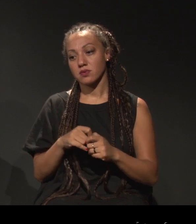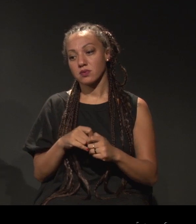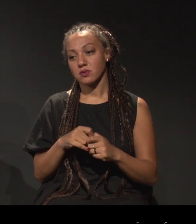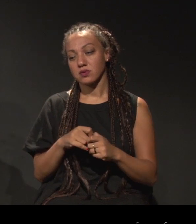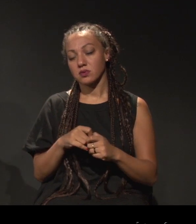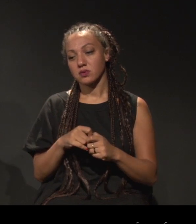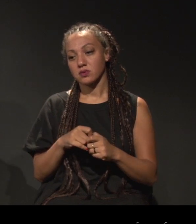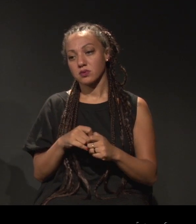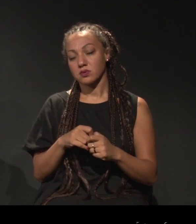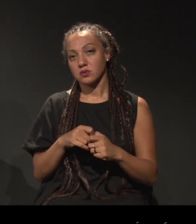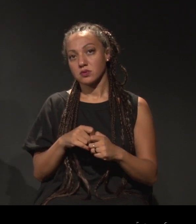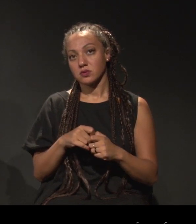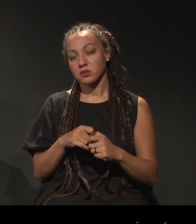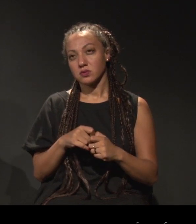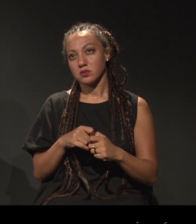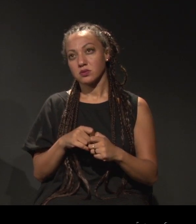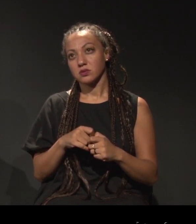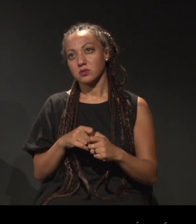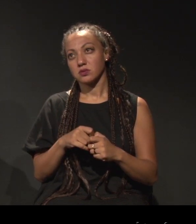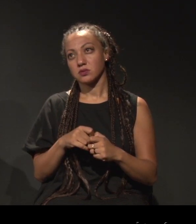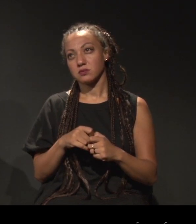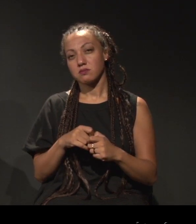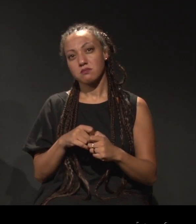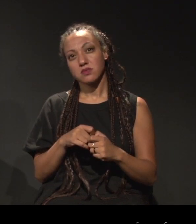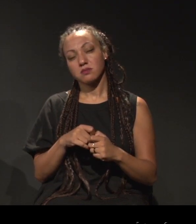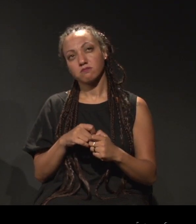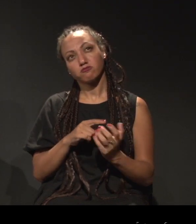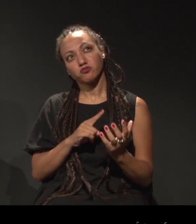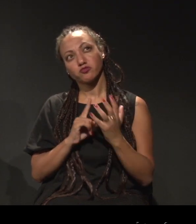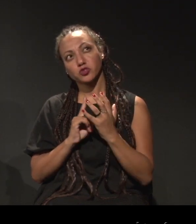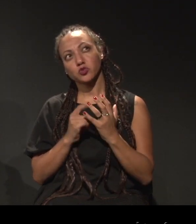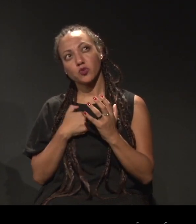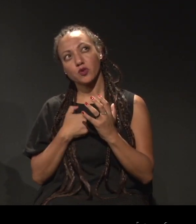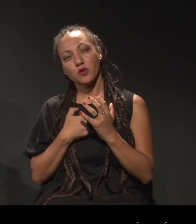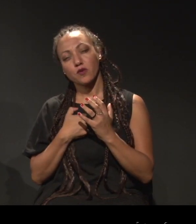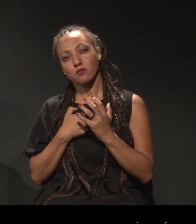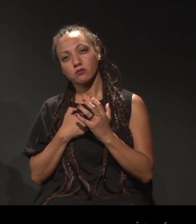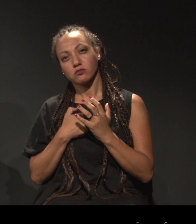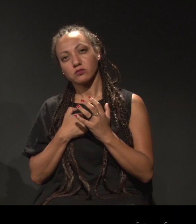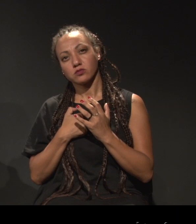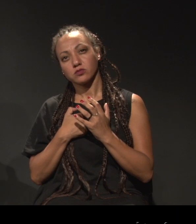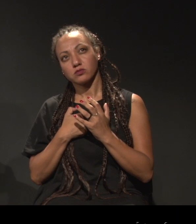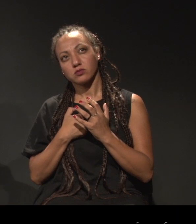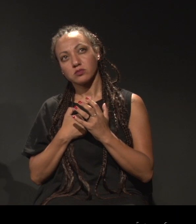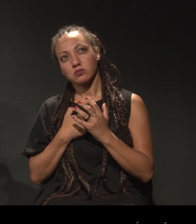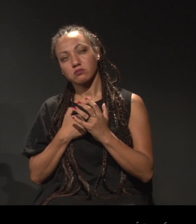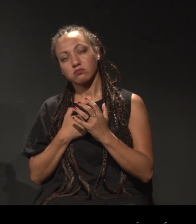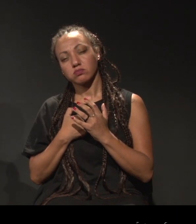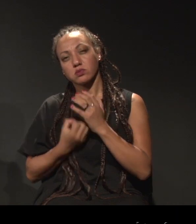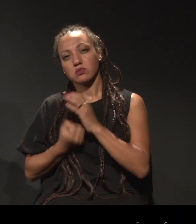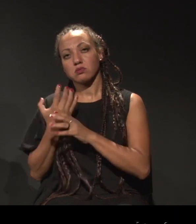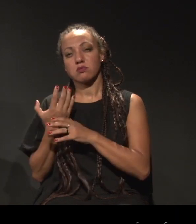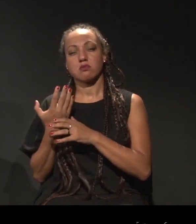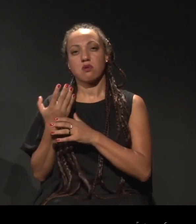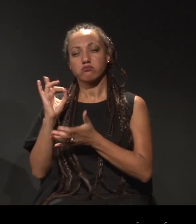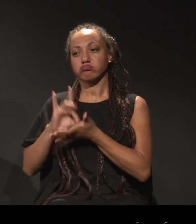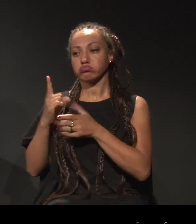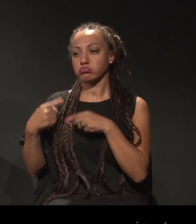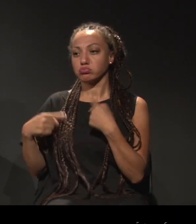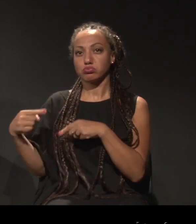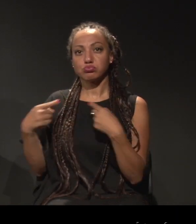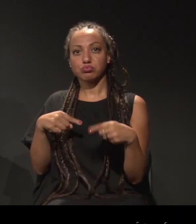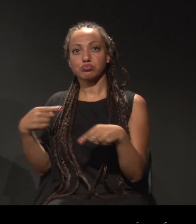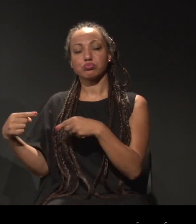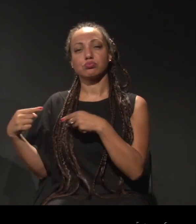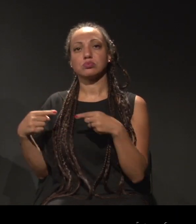intencionou fazer uma, efetivar algumas das discussões que vêm sendo feitas